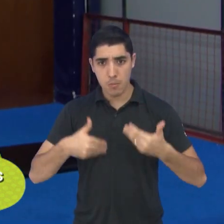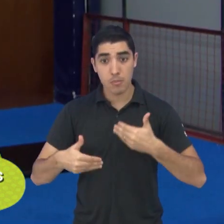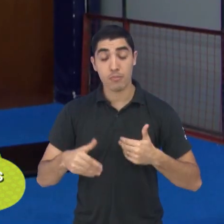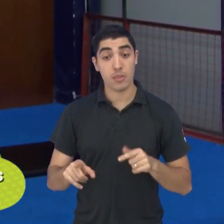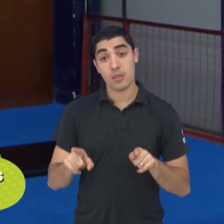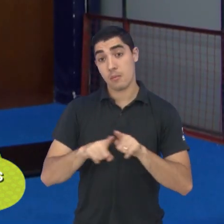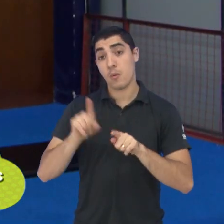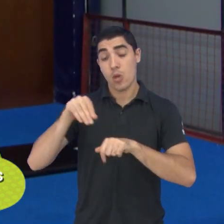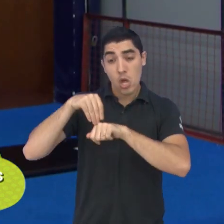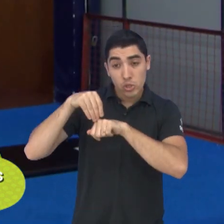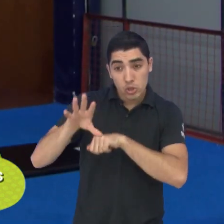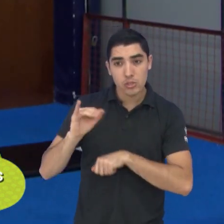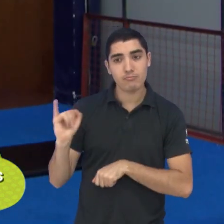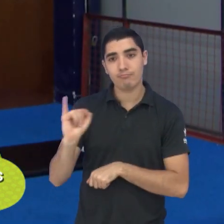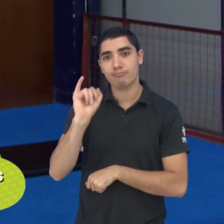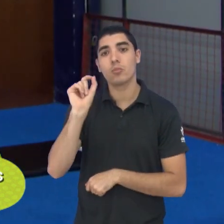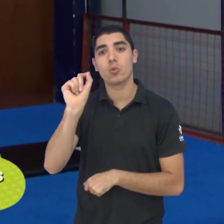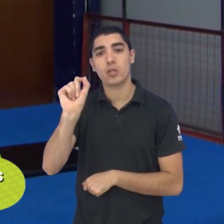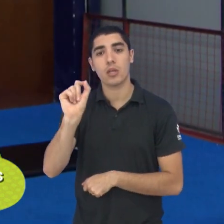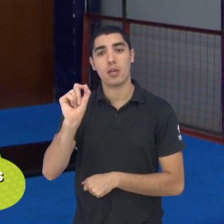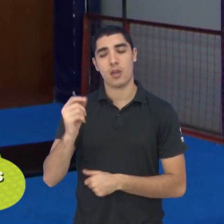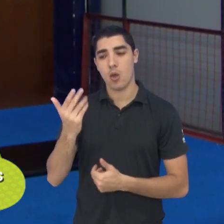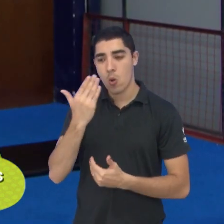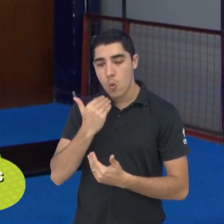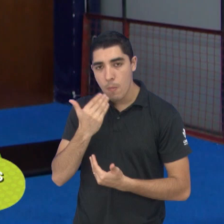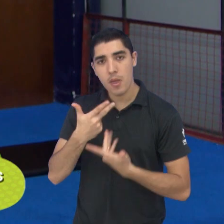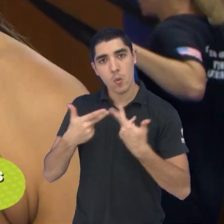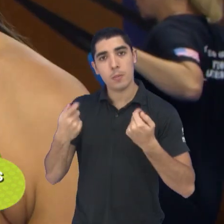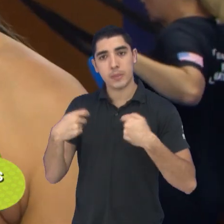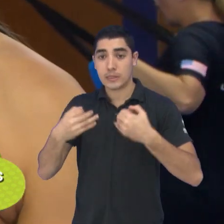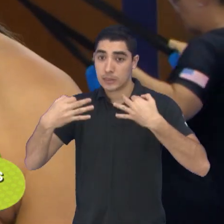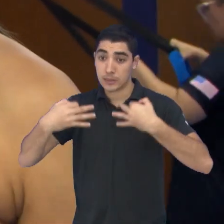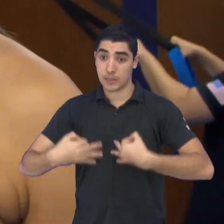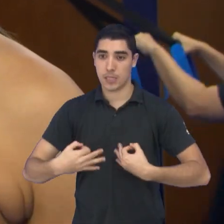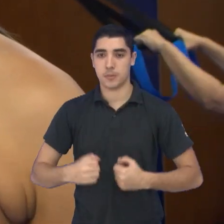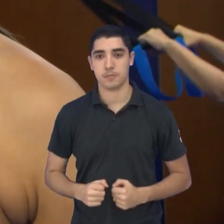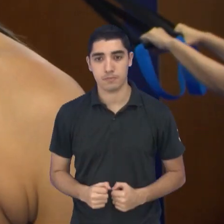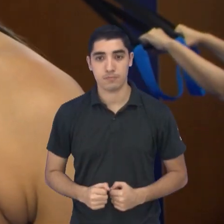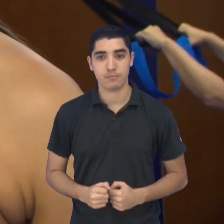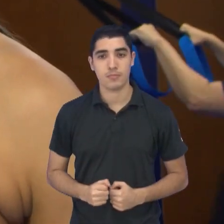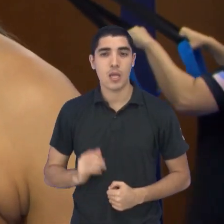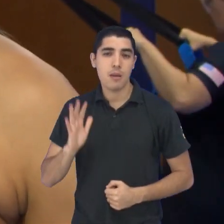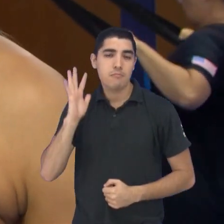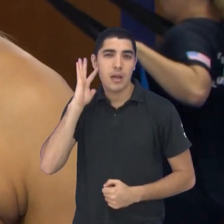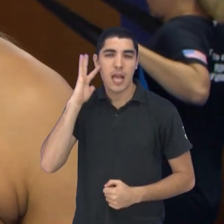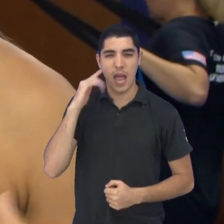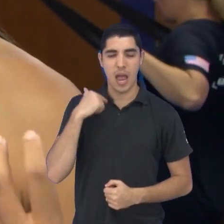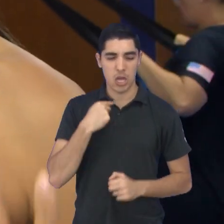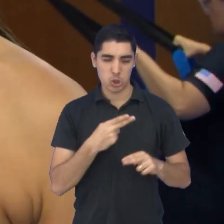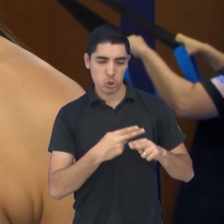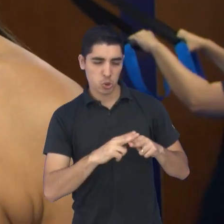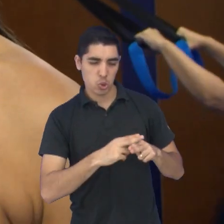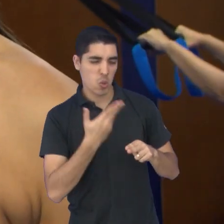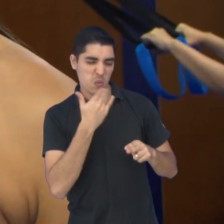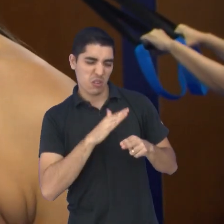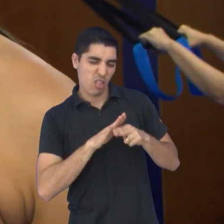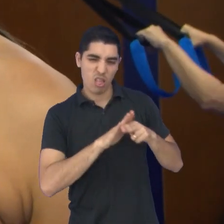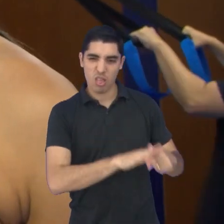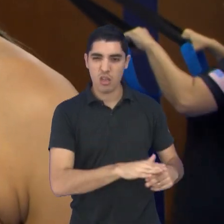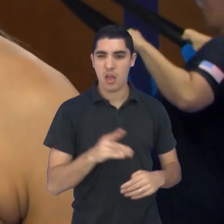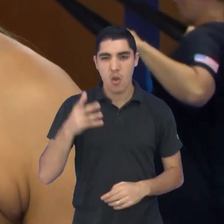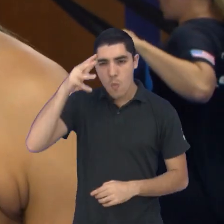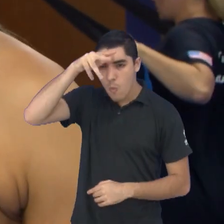recomendado é sempre buscar melhorar os hábitos alimentares. Você inicia falando que vai cortar o chocolate, vai cortar o